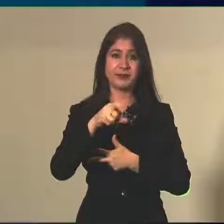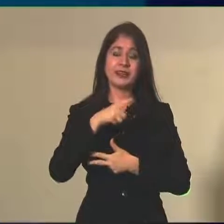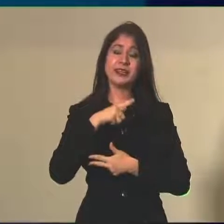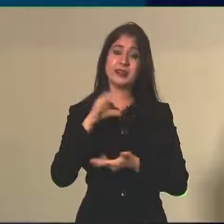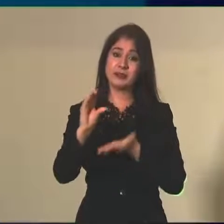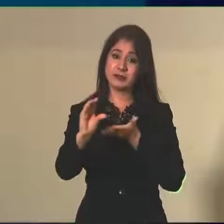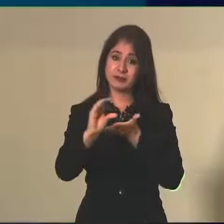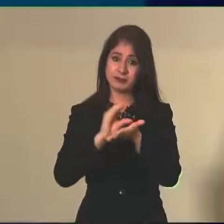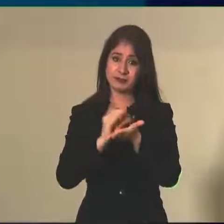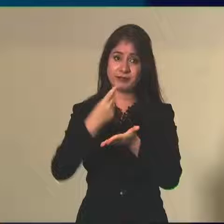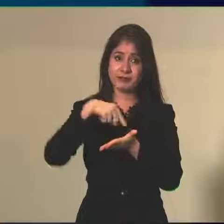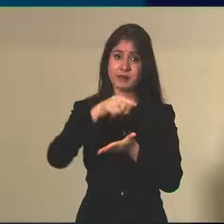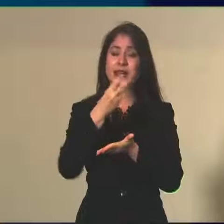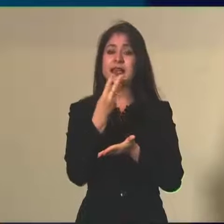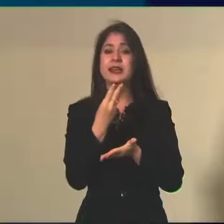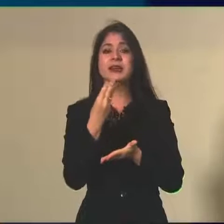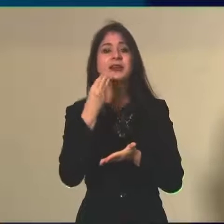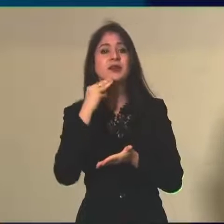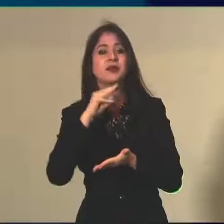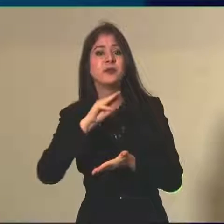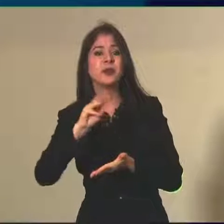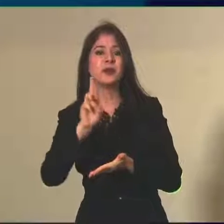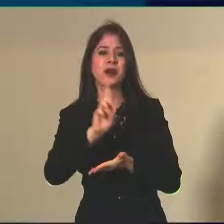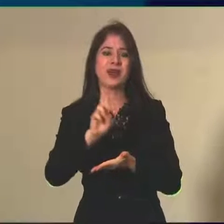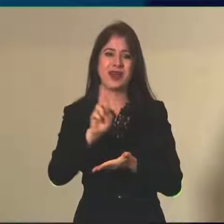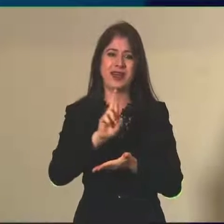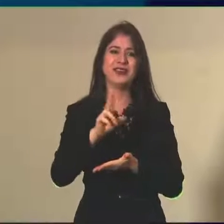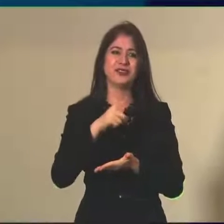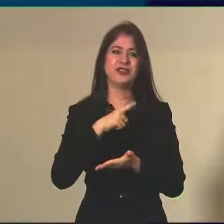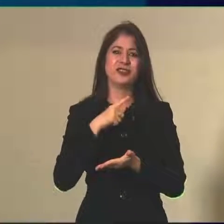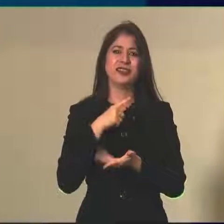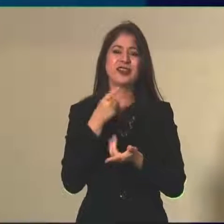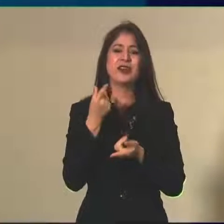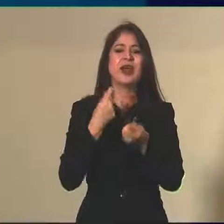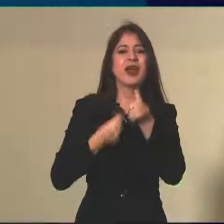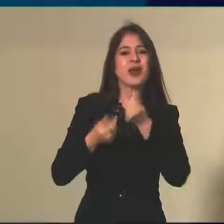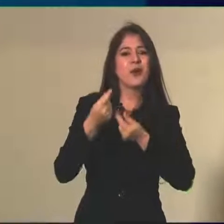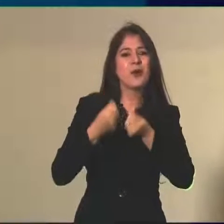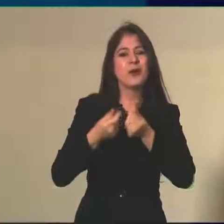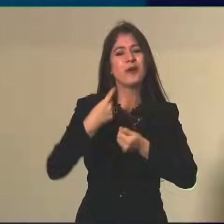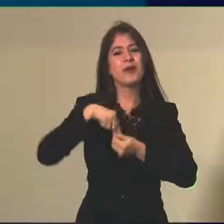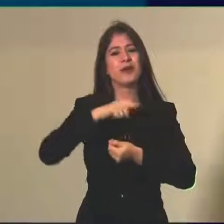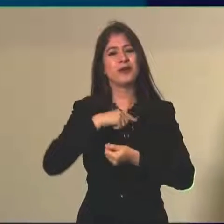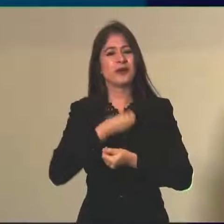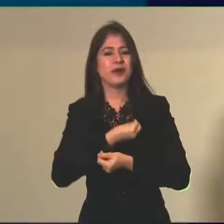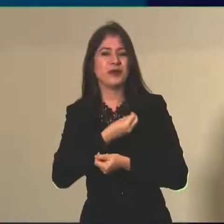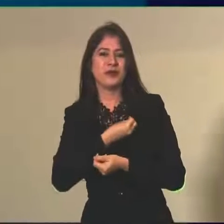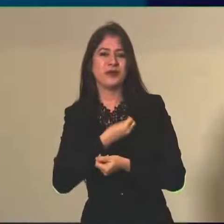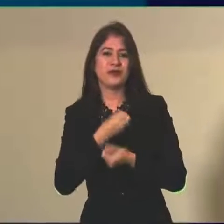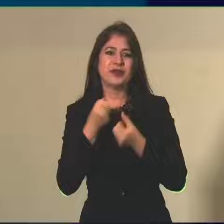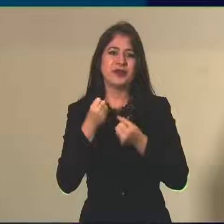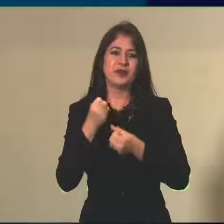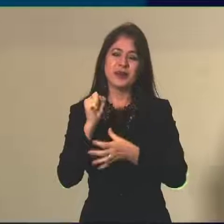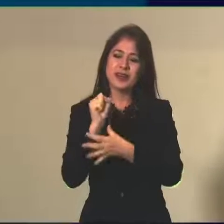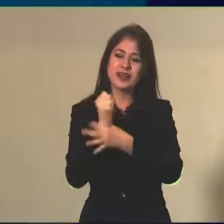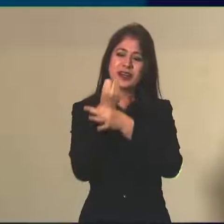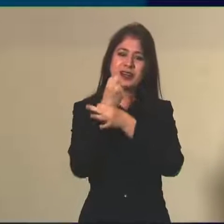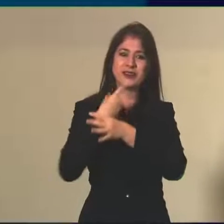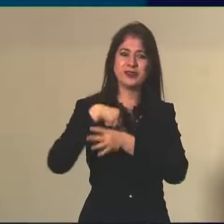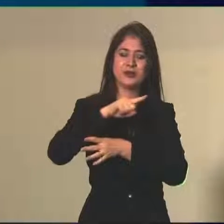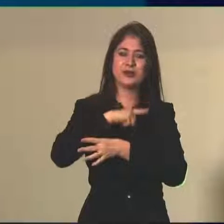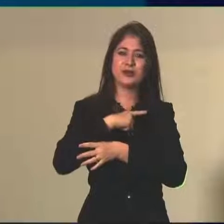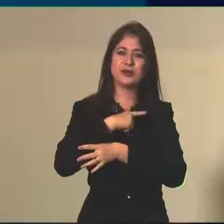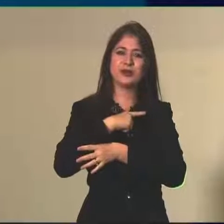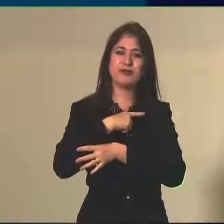recursos, como eu mencionei, 300 milhões de reais no orçamento do INEP foram economizados, garantindo-se a aplicação de todos os exames durante o